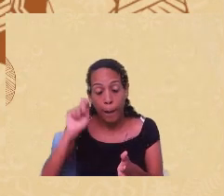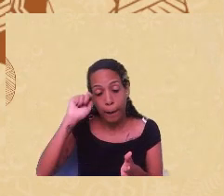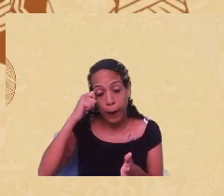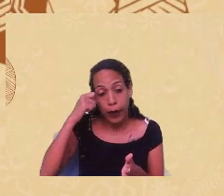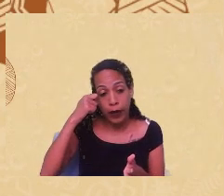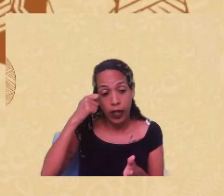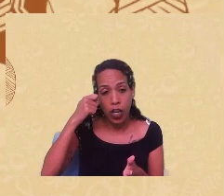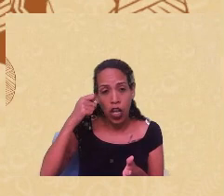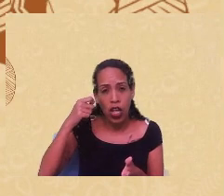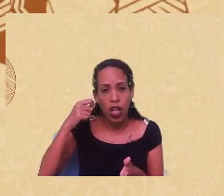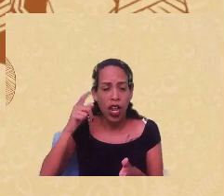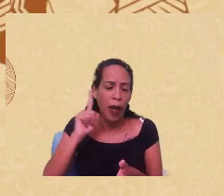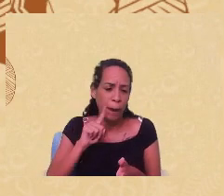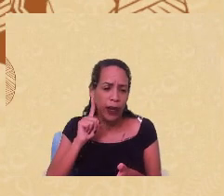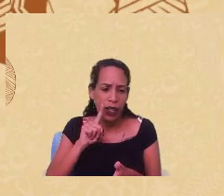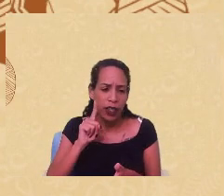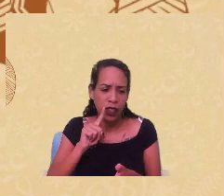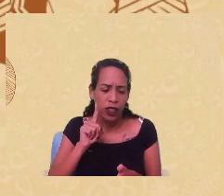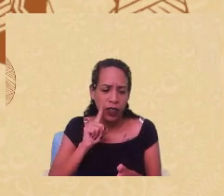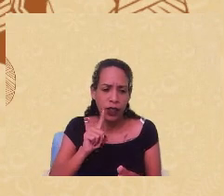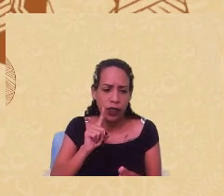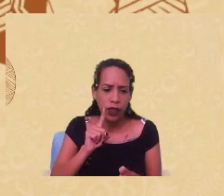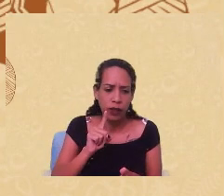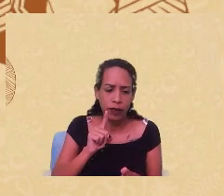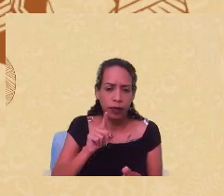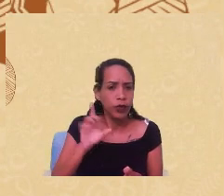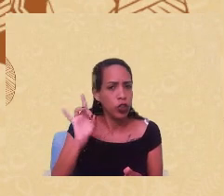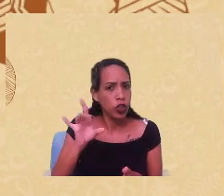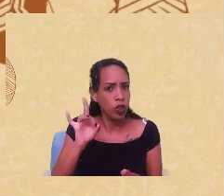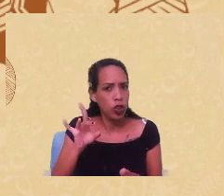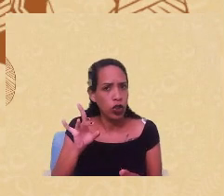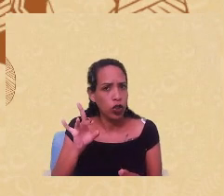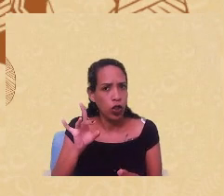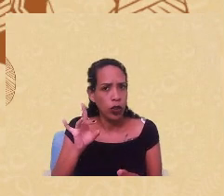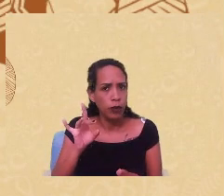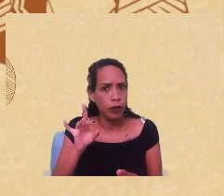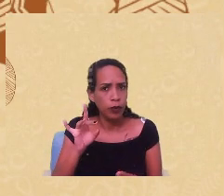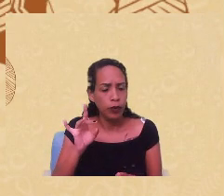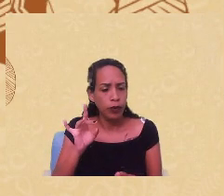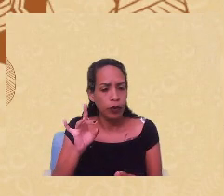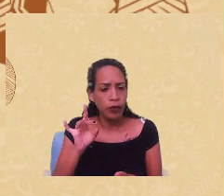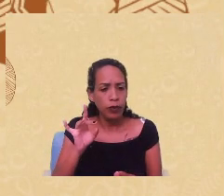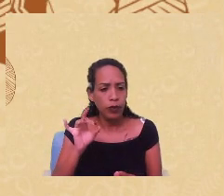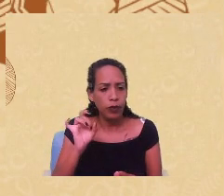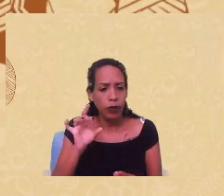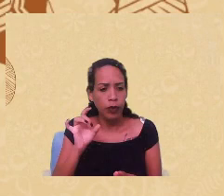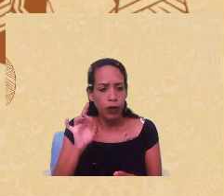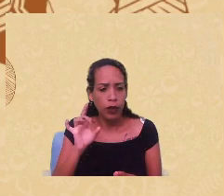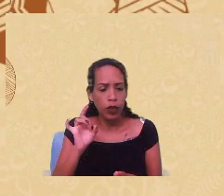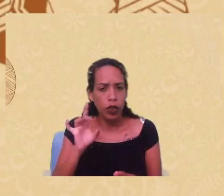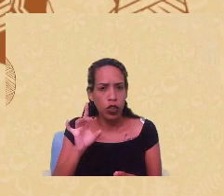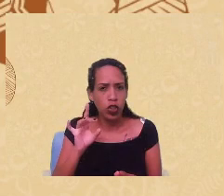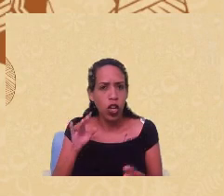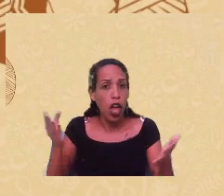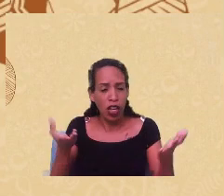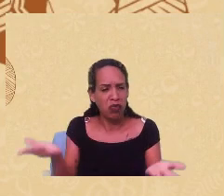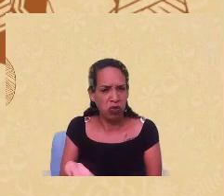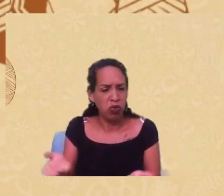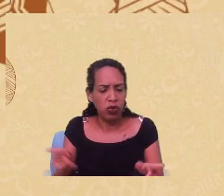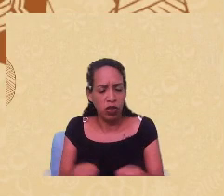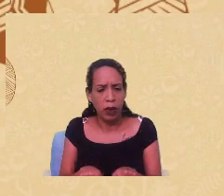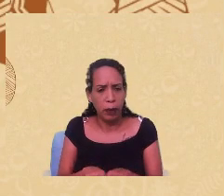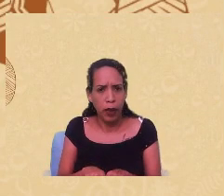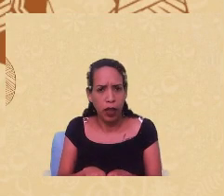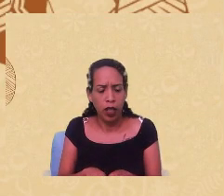-americanas em especial, mas não só, cresceram num período mais recente, mas,